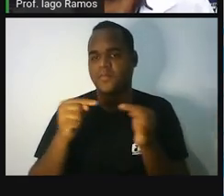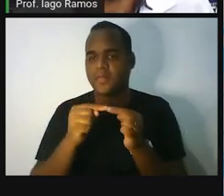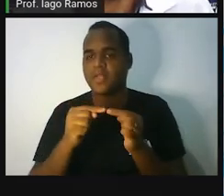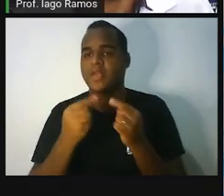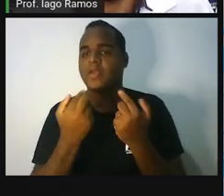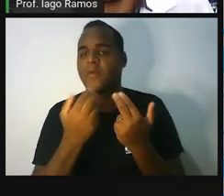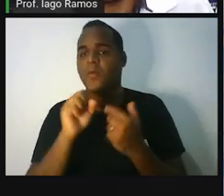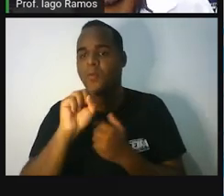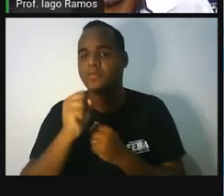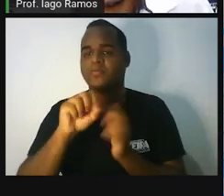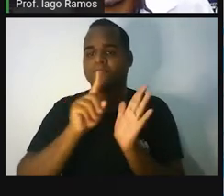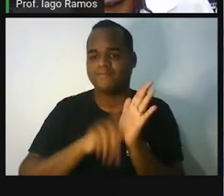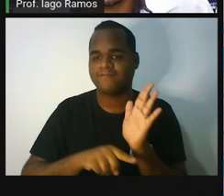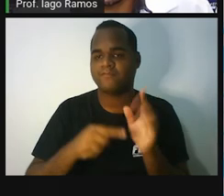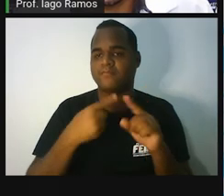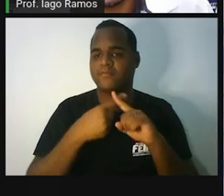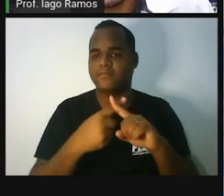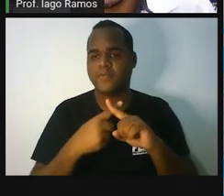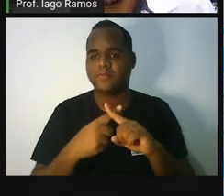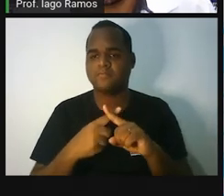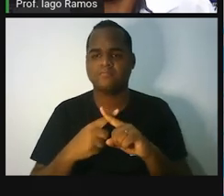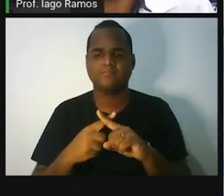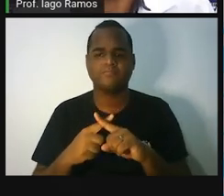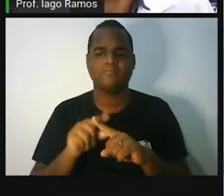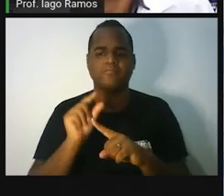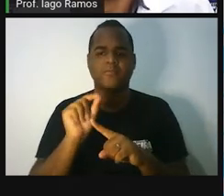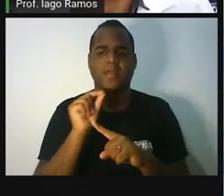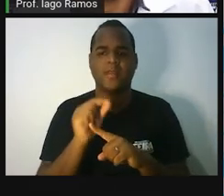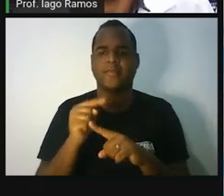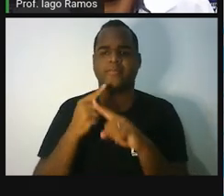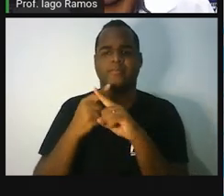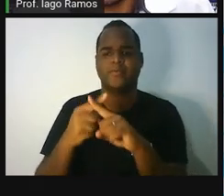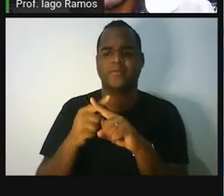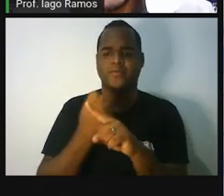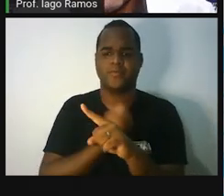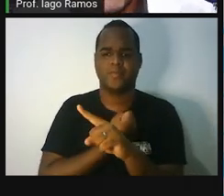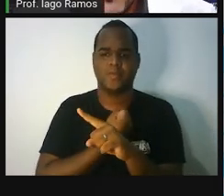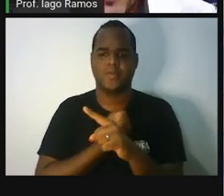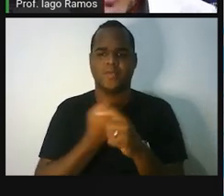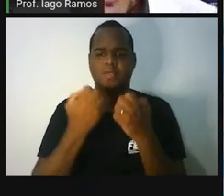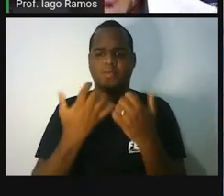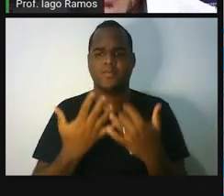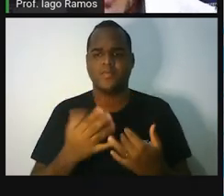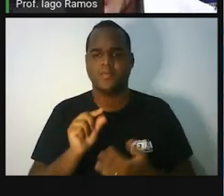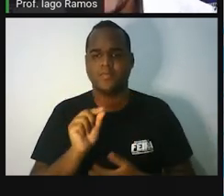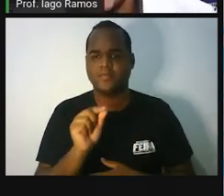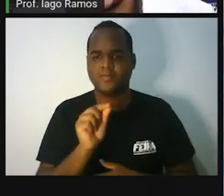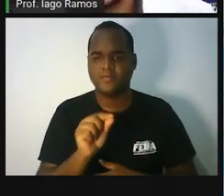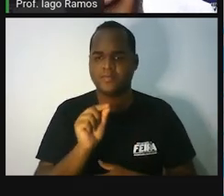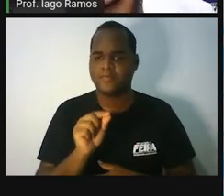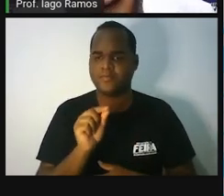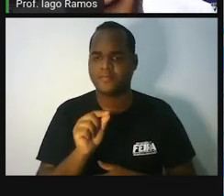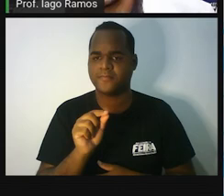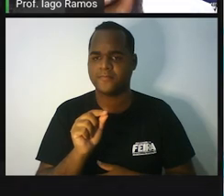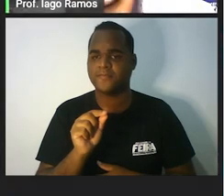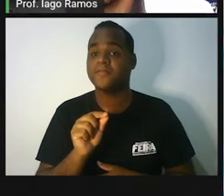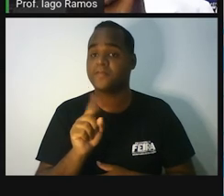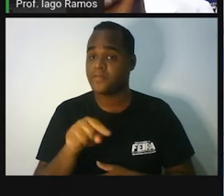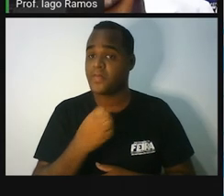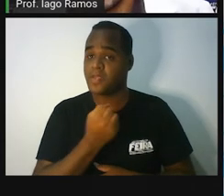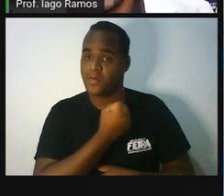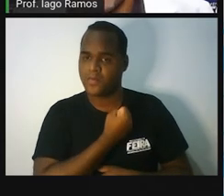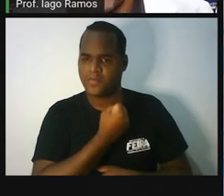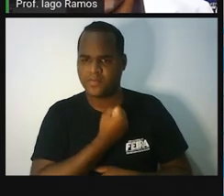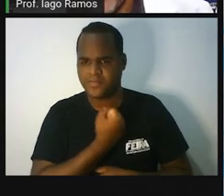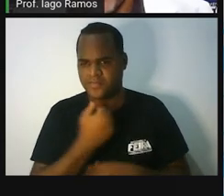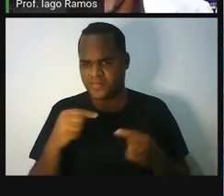Igual a 8 menos x. Qual o número que deve ir no lugar do x? Professor, o que é esse x aí? Esse x aí é um